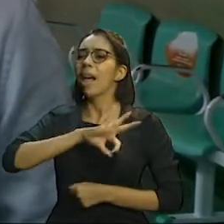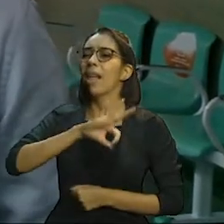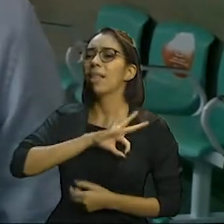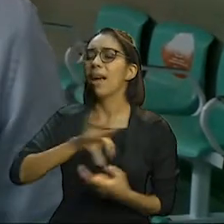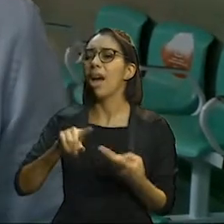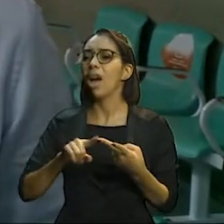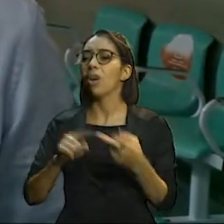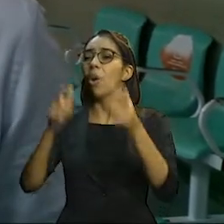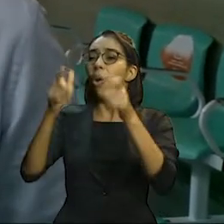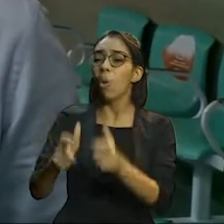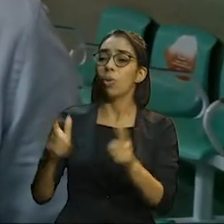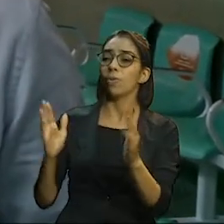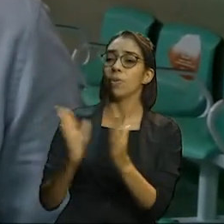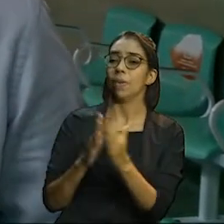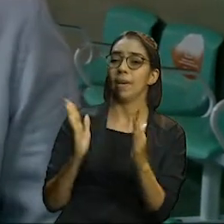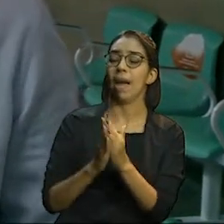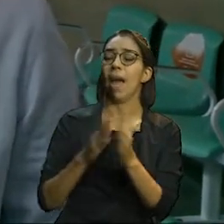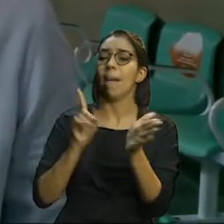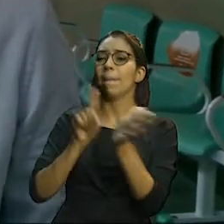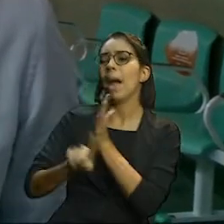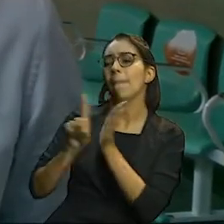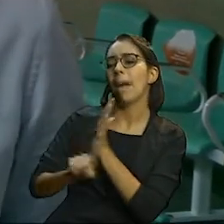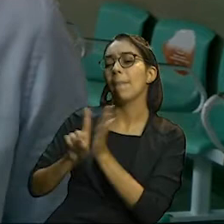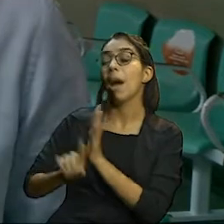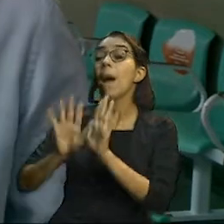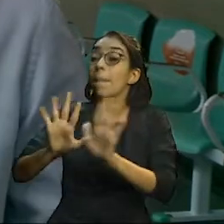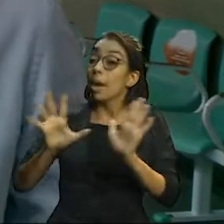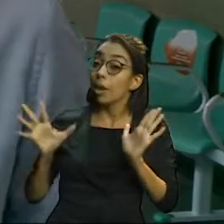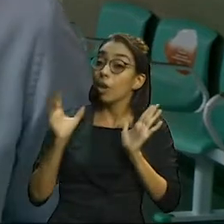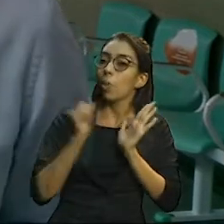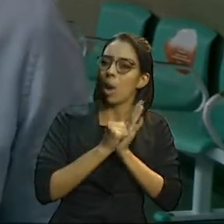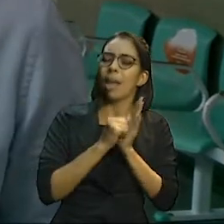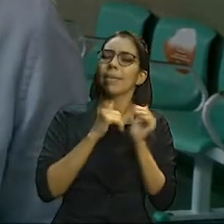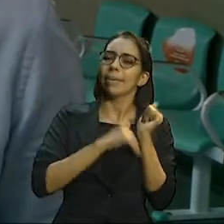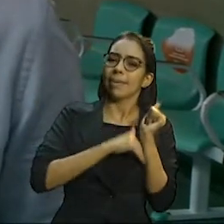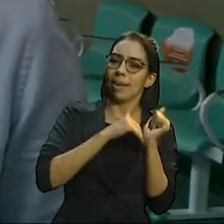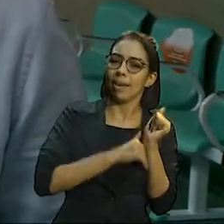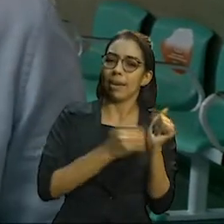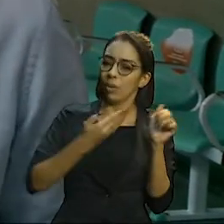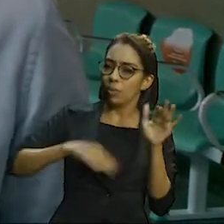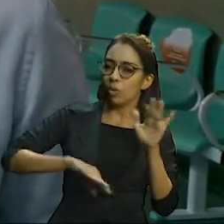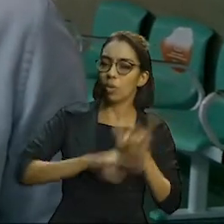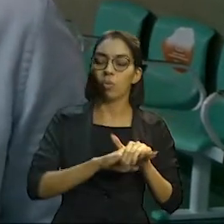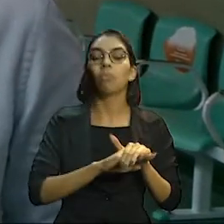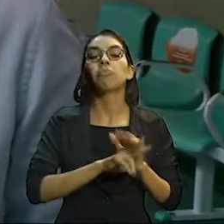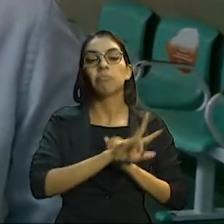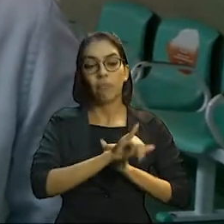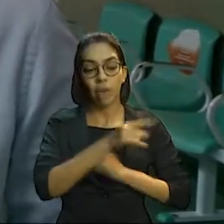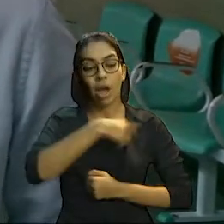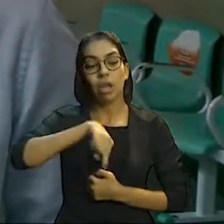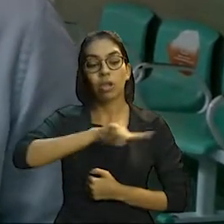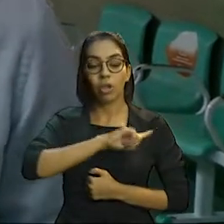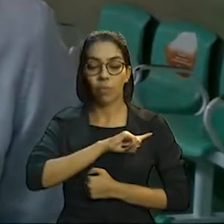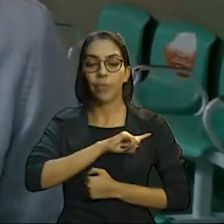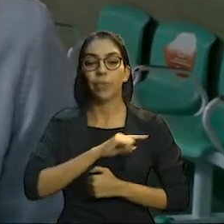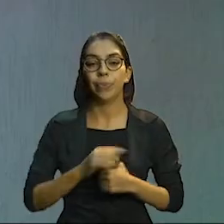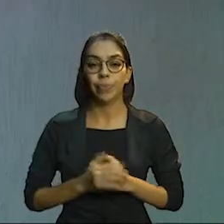muitas vezes da residência dessas pessoas, mas esses dados vão ficar guardados, vão ficar seguros com a agência do Metrofor.